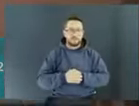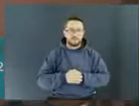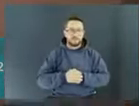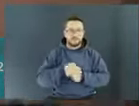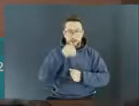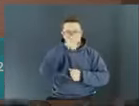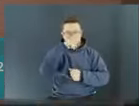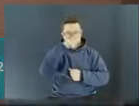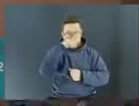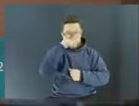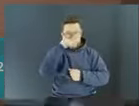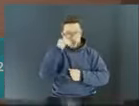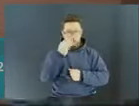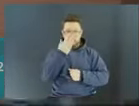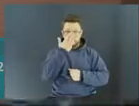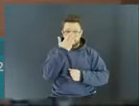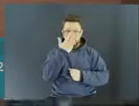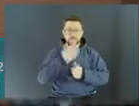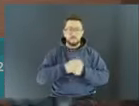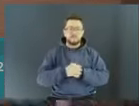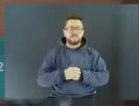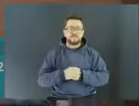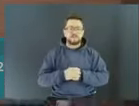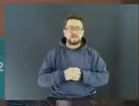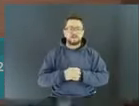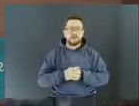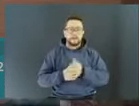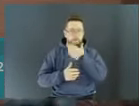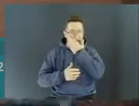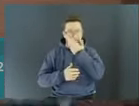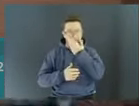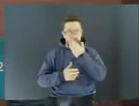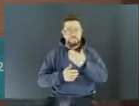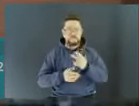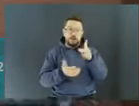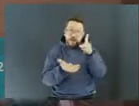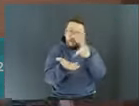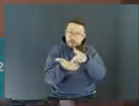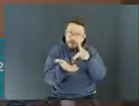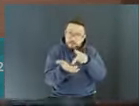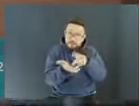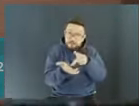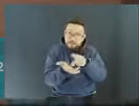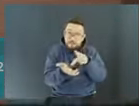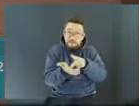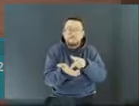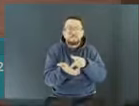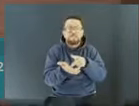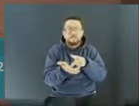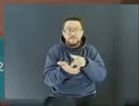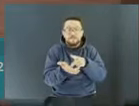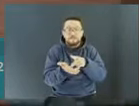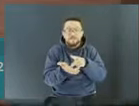Alô. Então, na verdade, o que acontece, senhor vereador Marcelo Fachinelo?